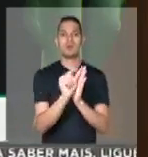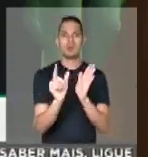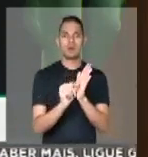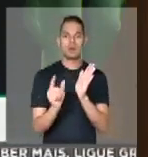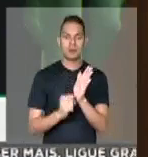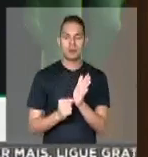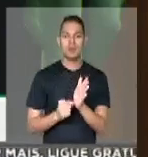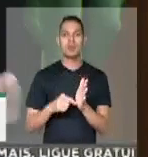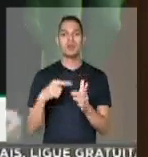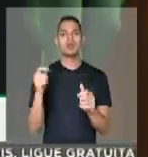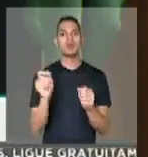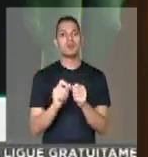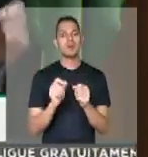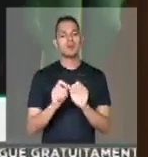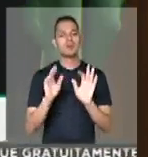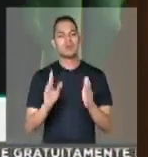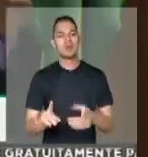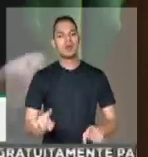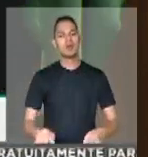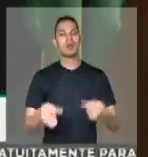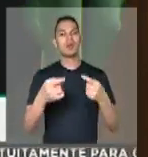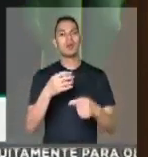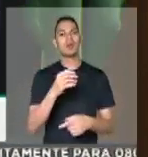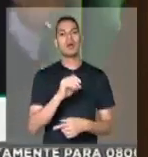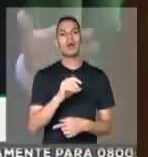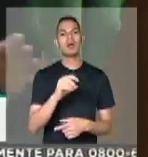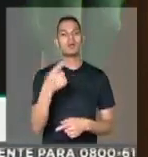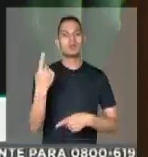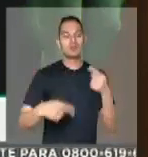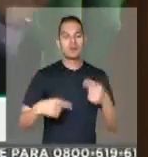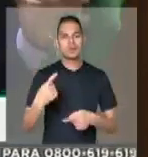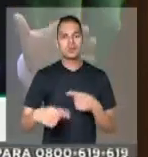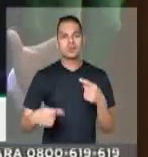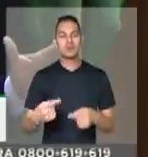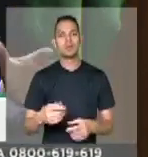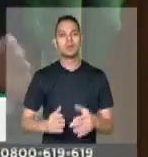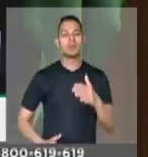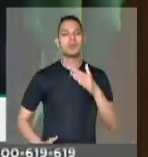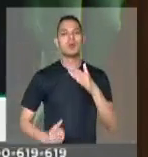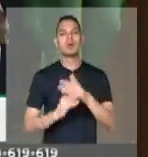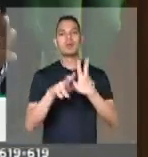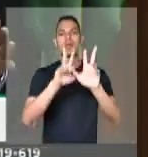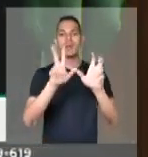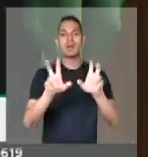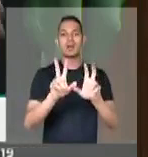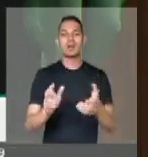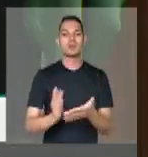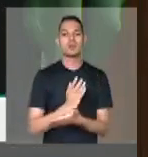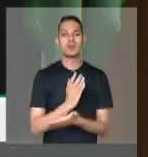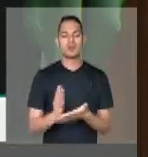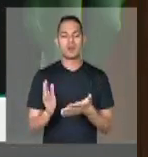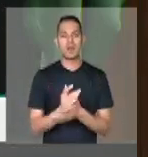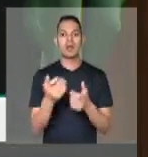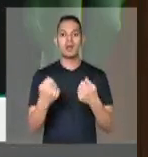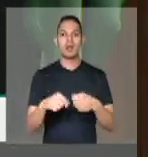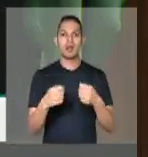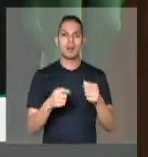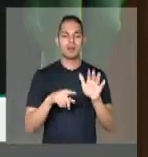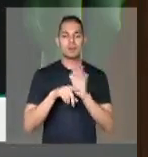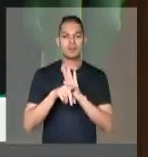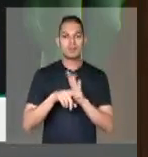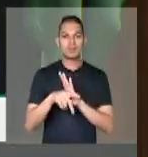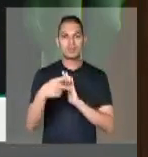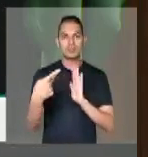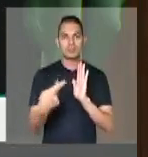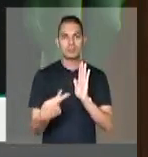destaques. Nós fizemos aqui, a oposição discutiu para alcançar vários assuntos que ainda pendem de apreciação por esse